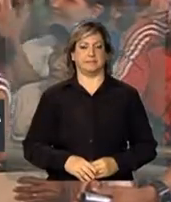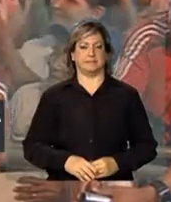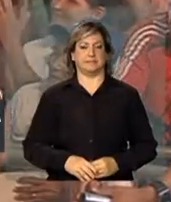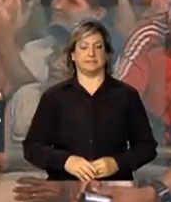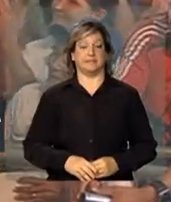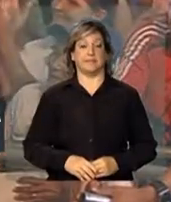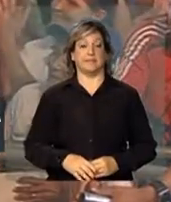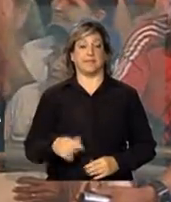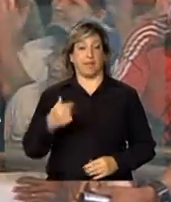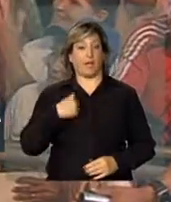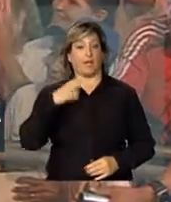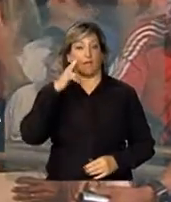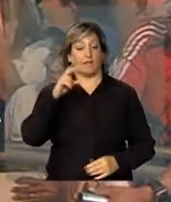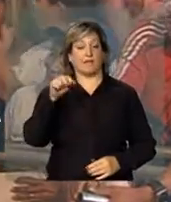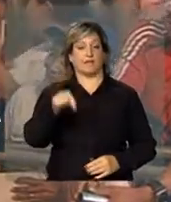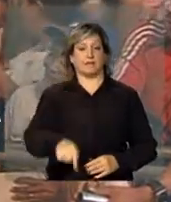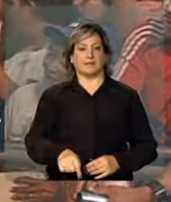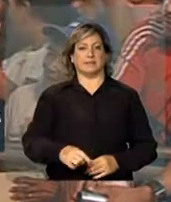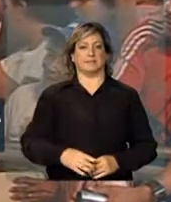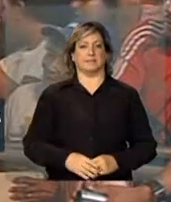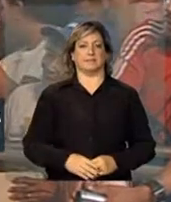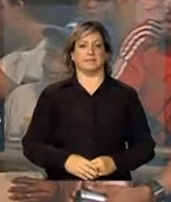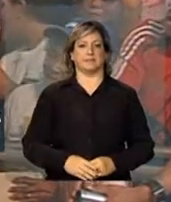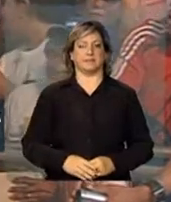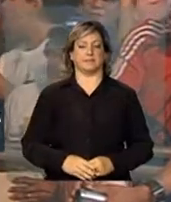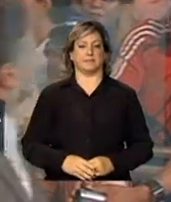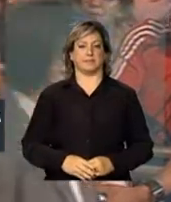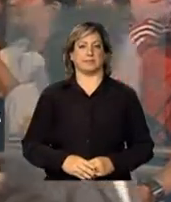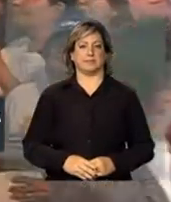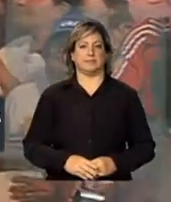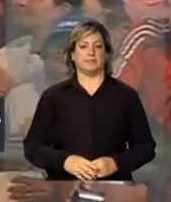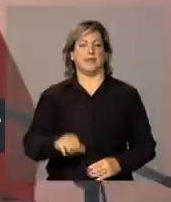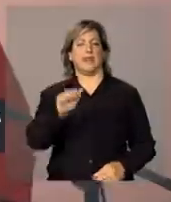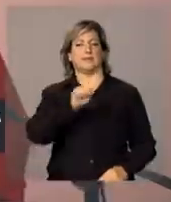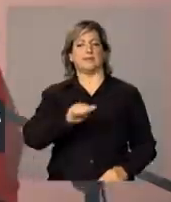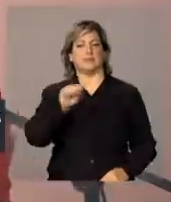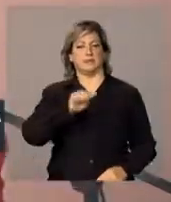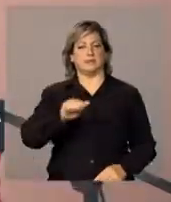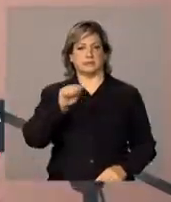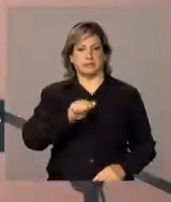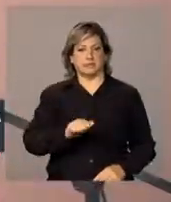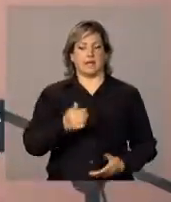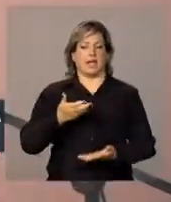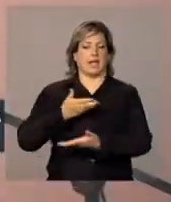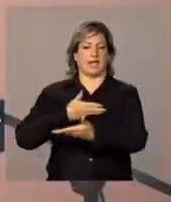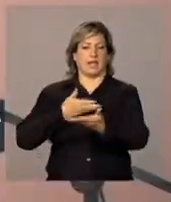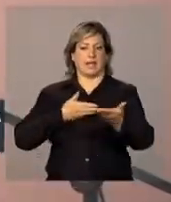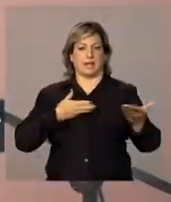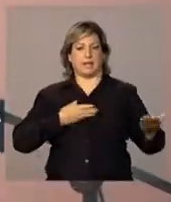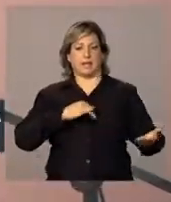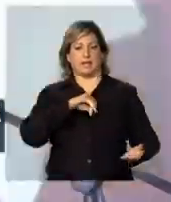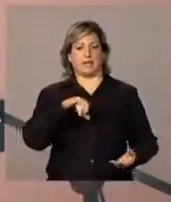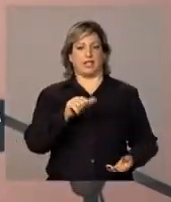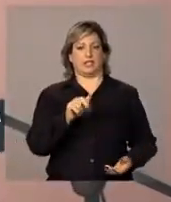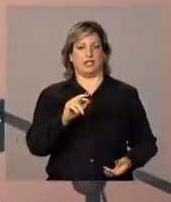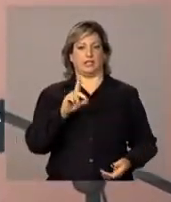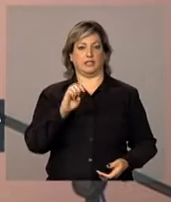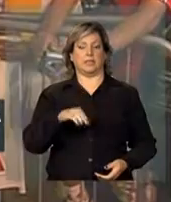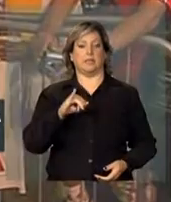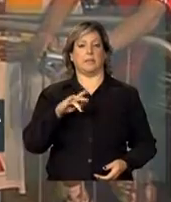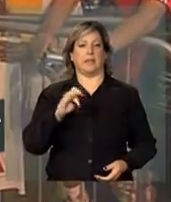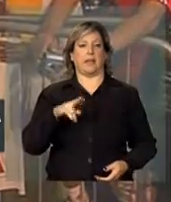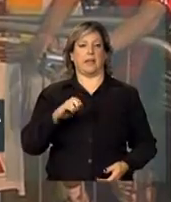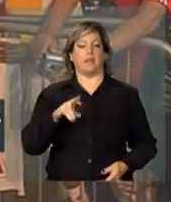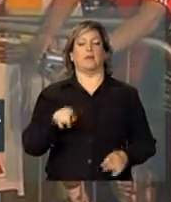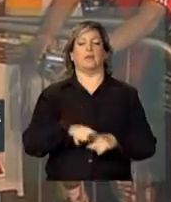Eu vejo aqui a Associação Amigos do Jardim Ipanema na